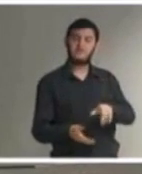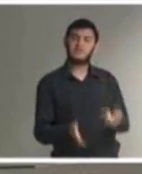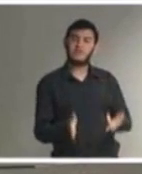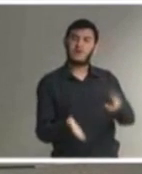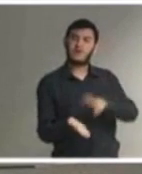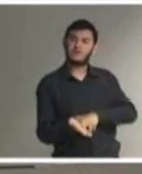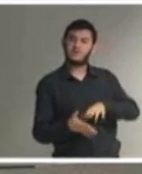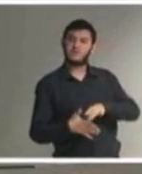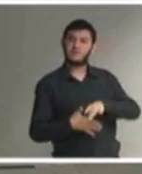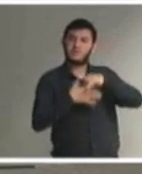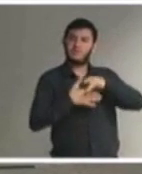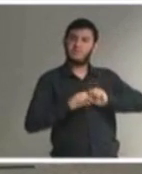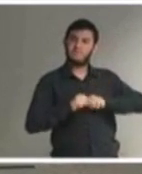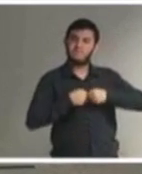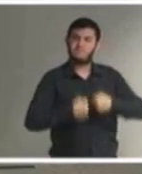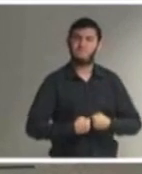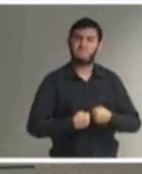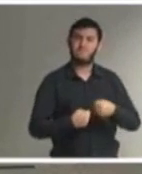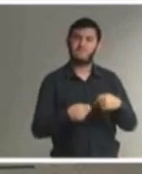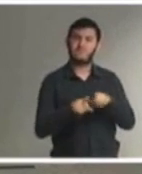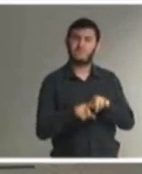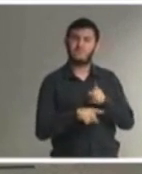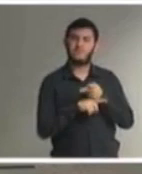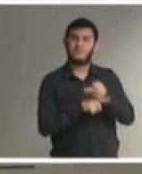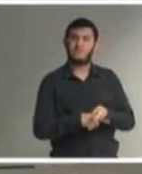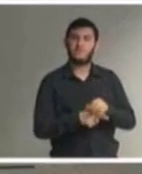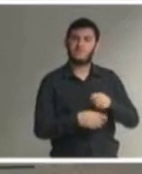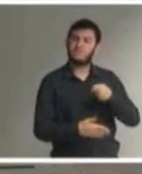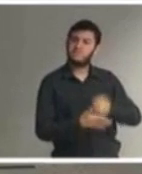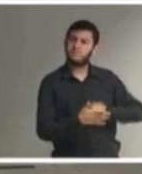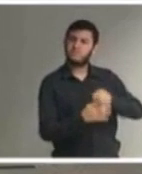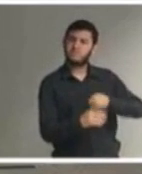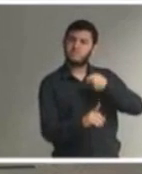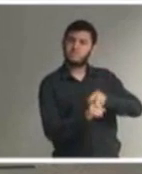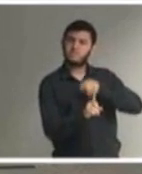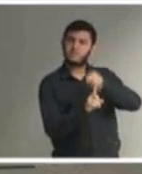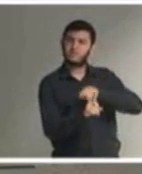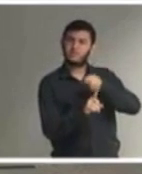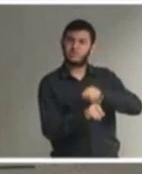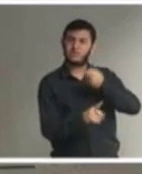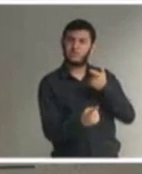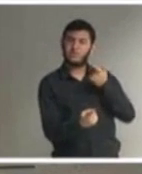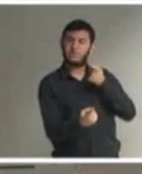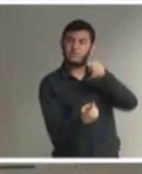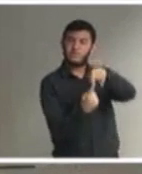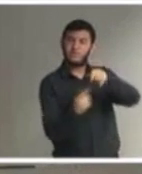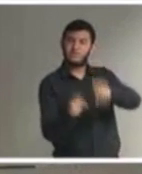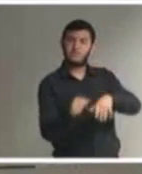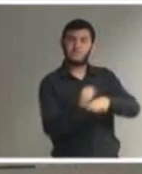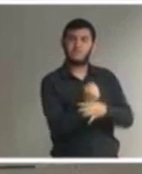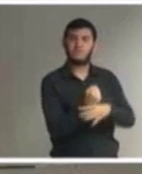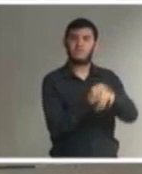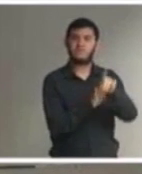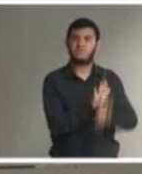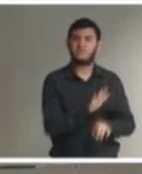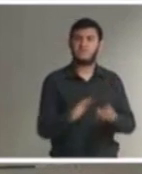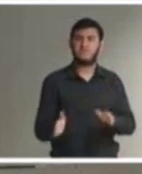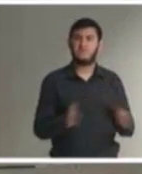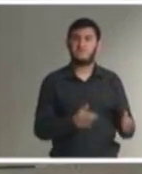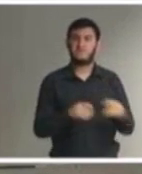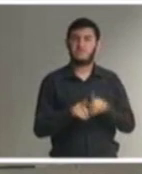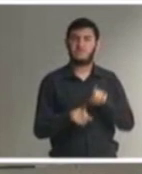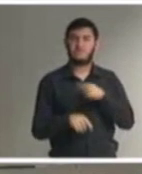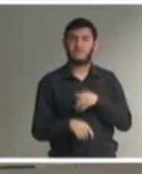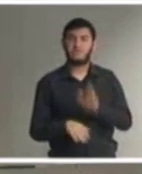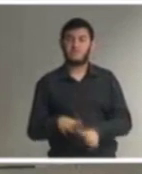busca em busca de seus direitos outra estratégia de atuação que a gente pode sugerir é a cobrança pelo